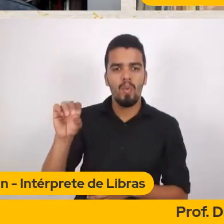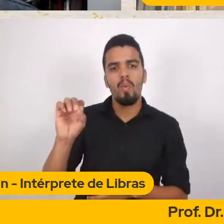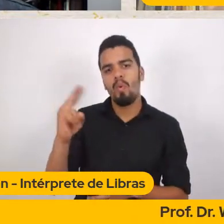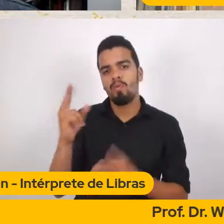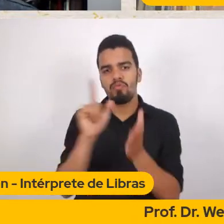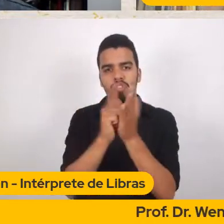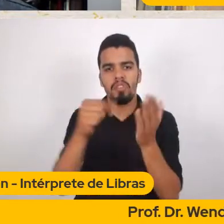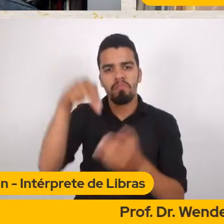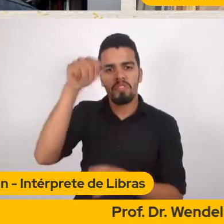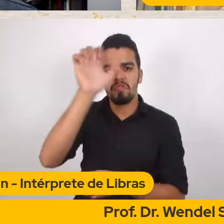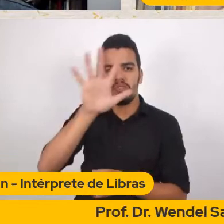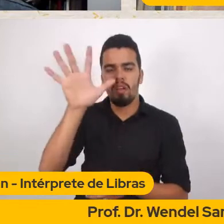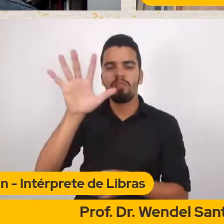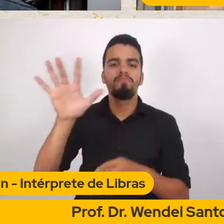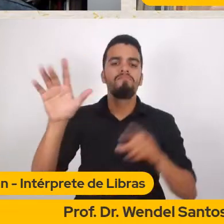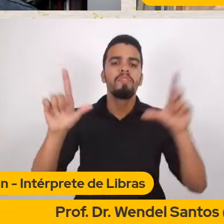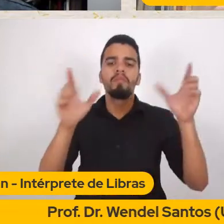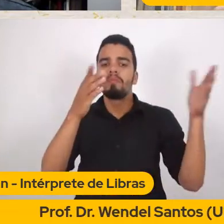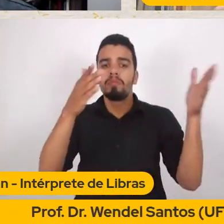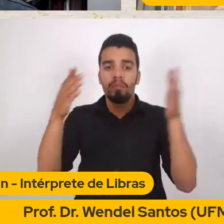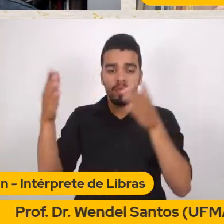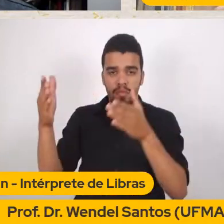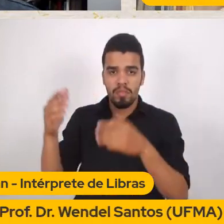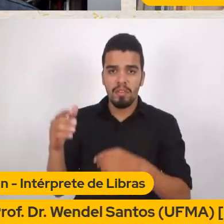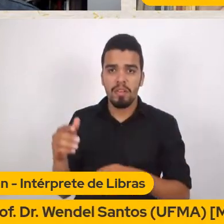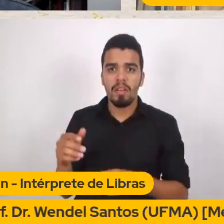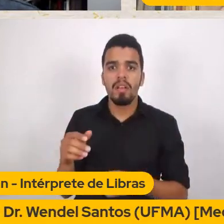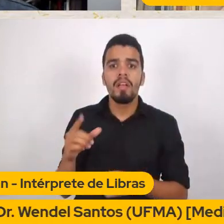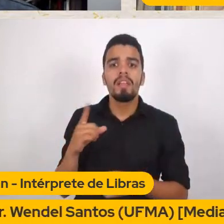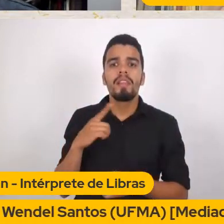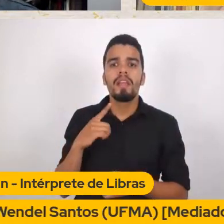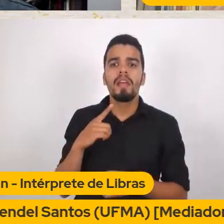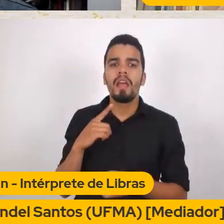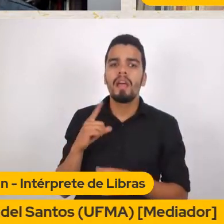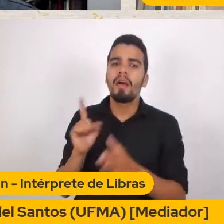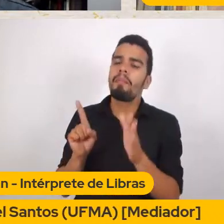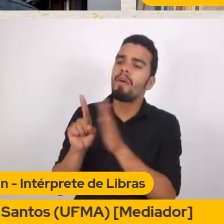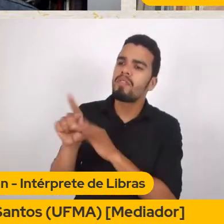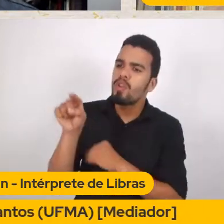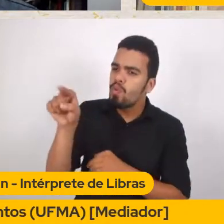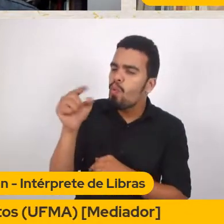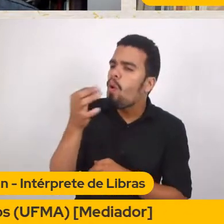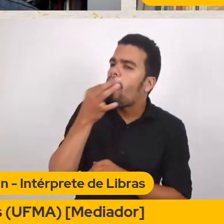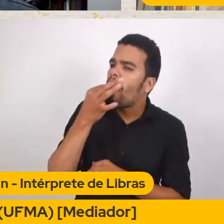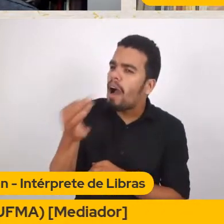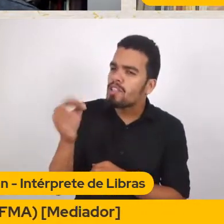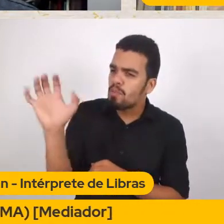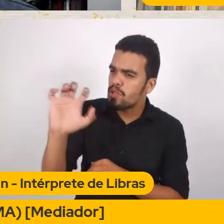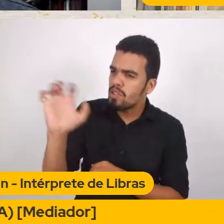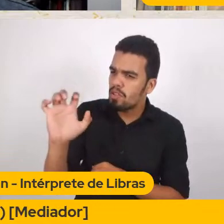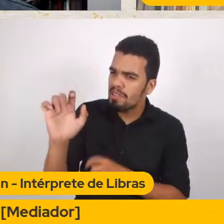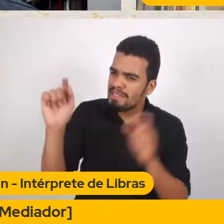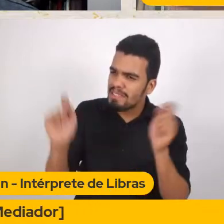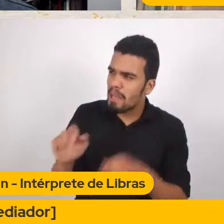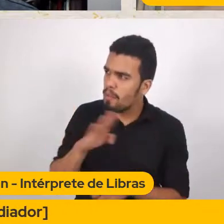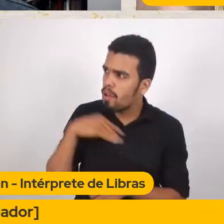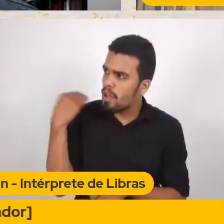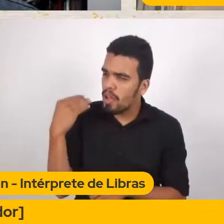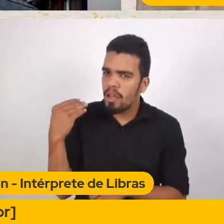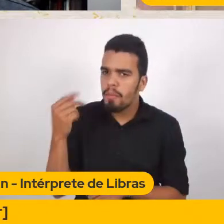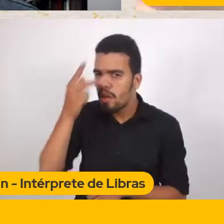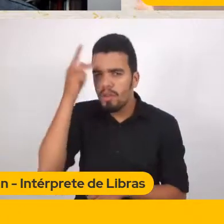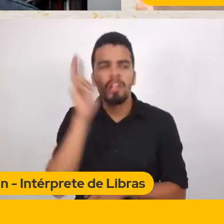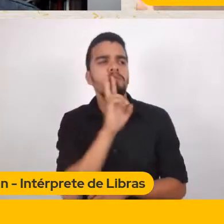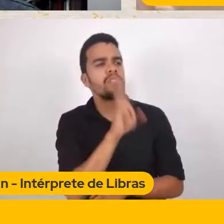rua E a pergunta era assim Você acha que o homossexual Tem que morrer? Ah Eu acho que tem Pode morrer Eu acho Né Tipo Ah